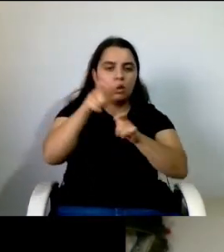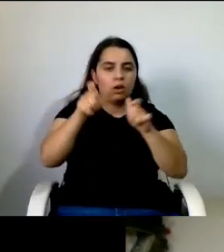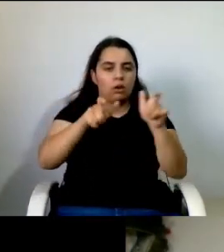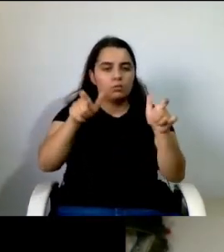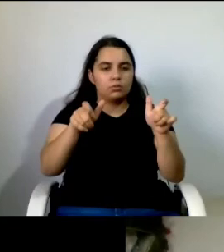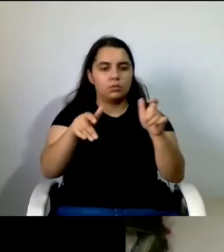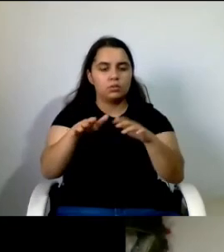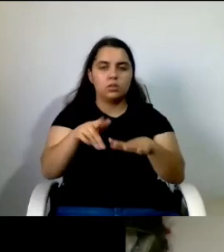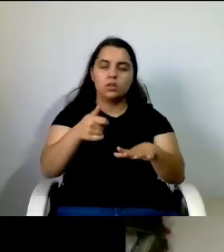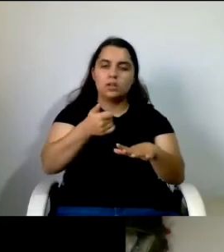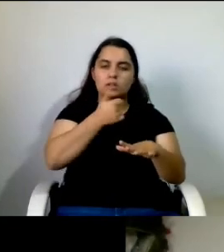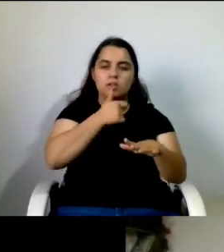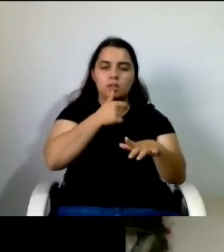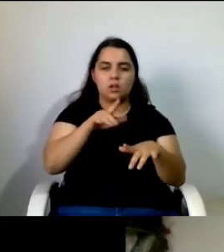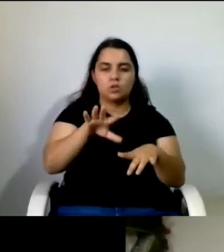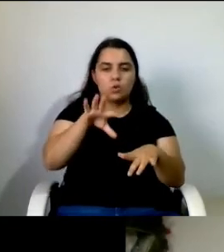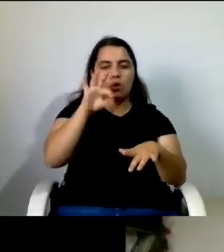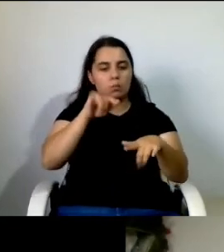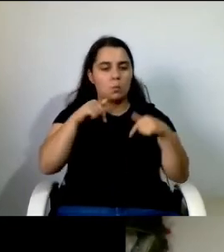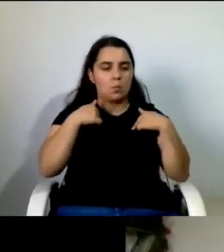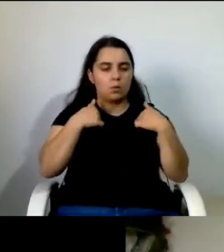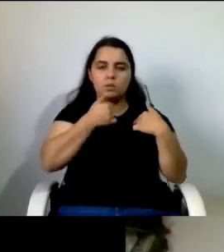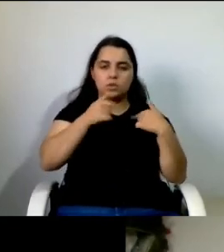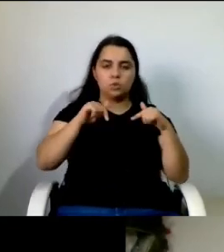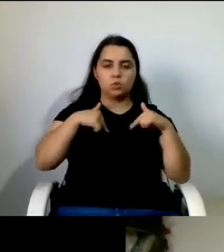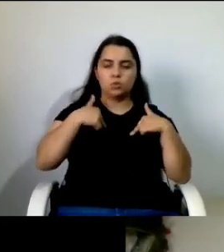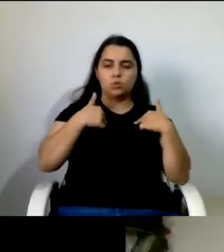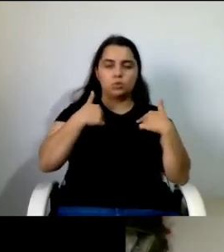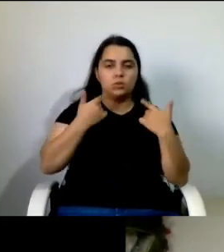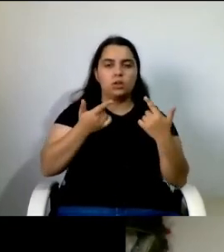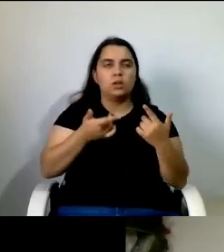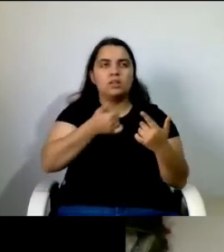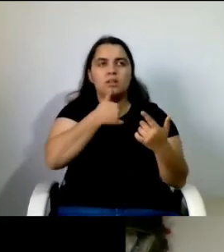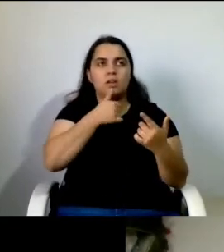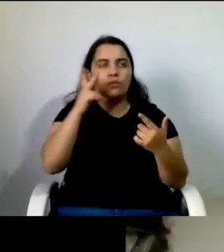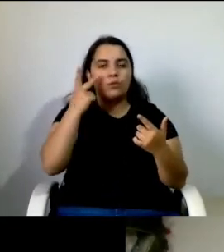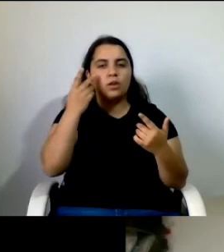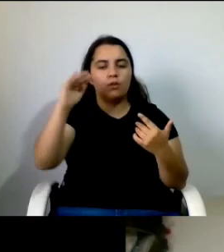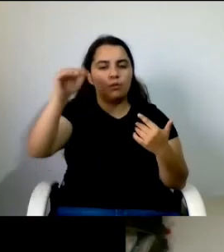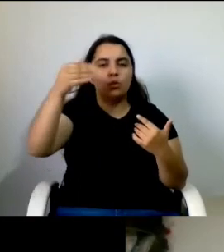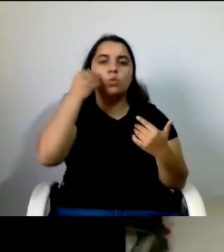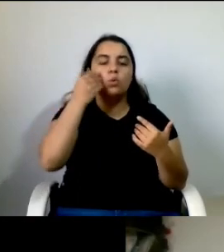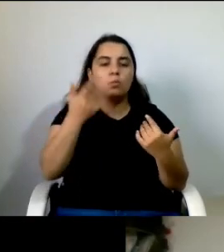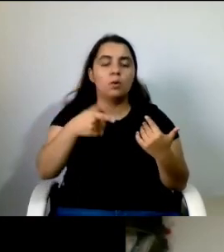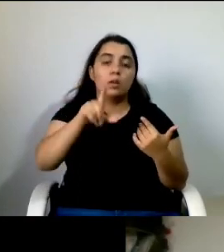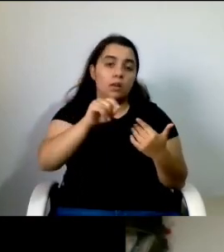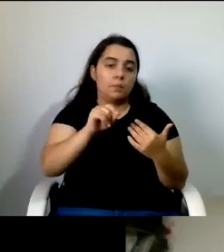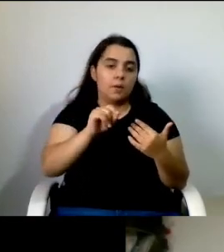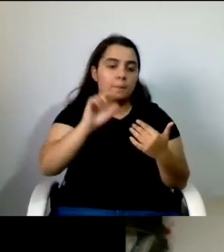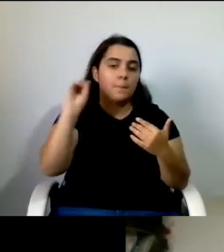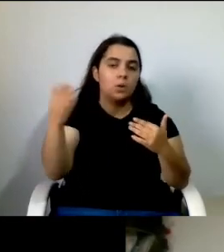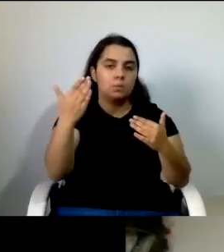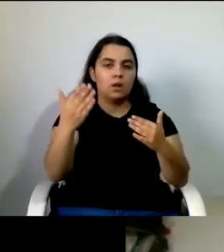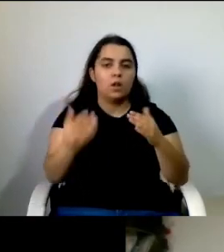as suas escolhas a fazerem as suas opções a fazerem o que querem da sua vida e acima de tudo a serem participantes ativos na construção do seu projeto de